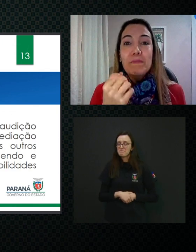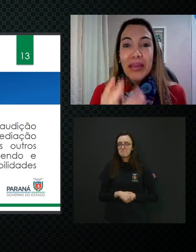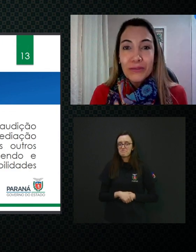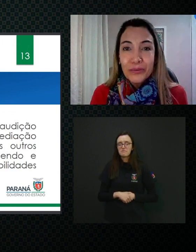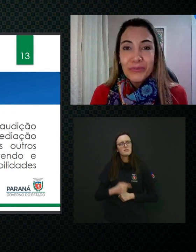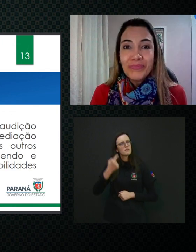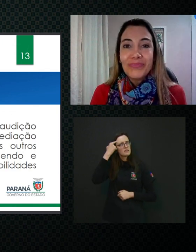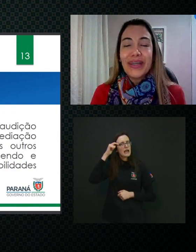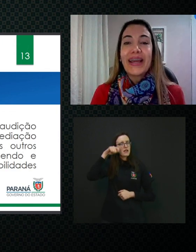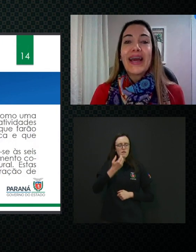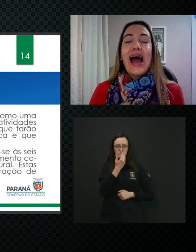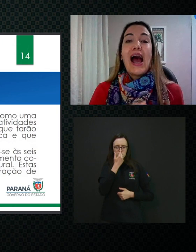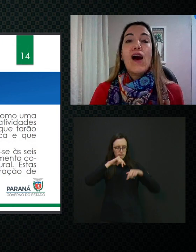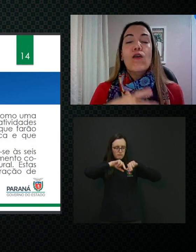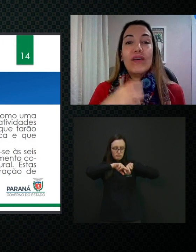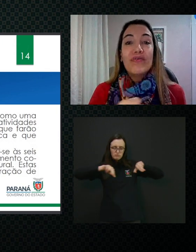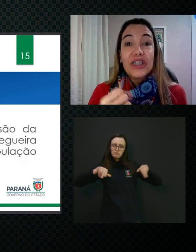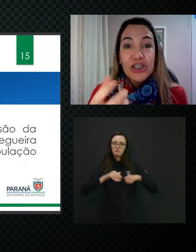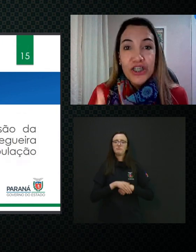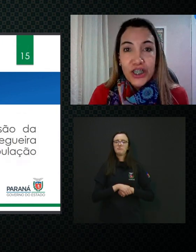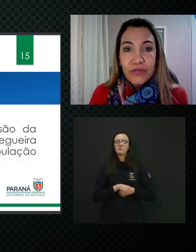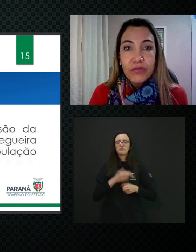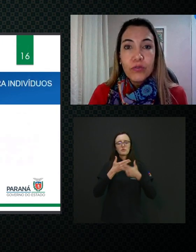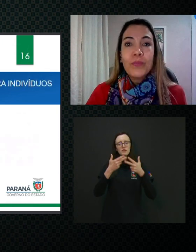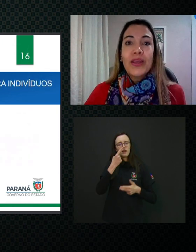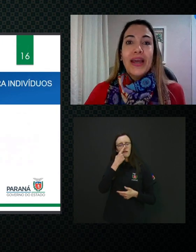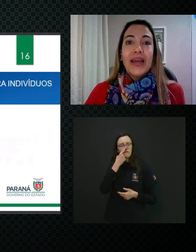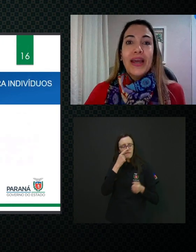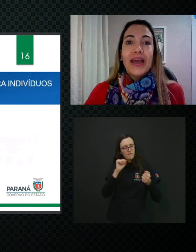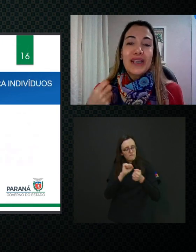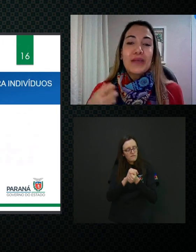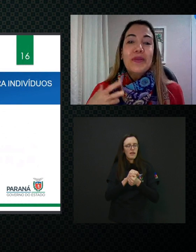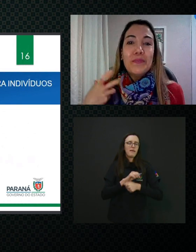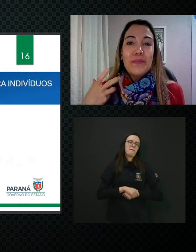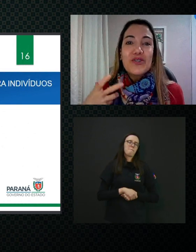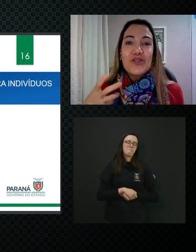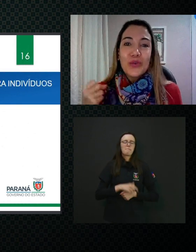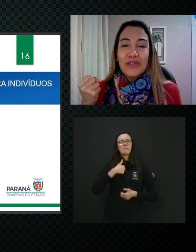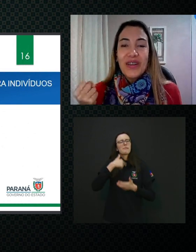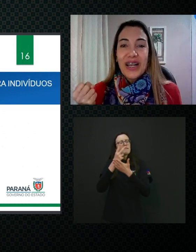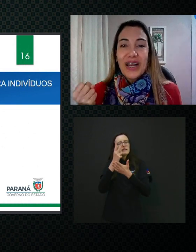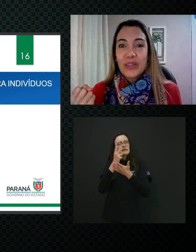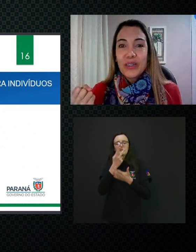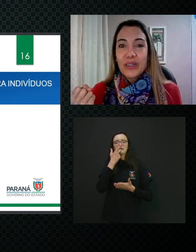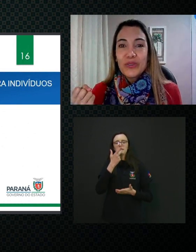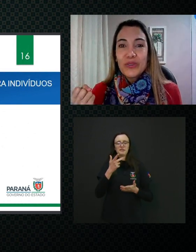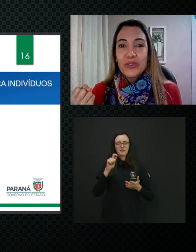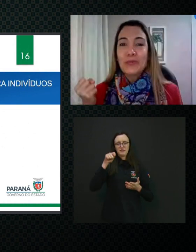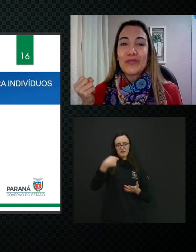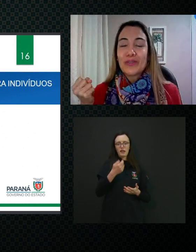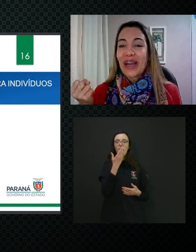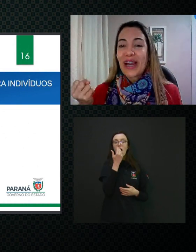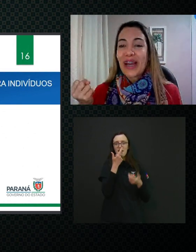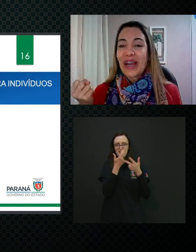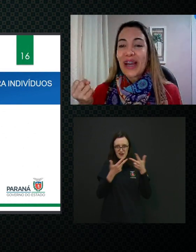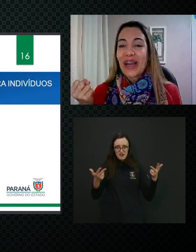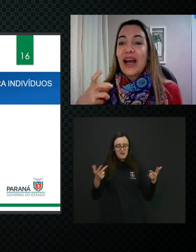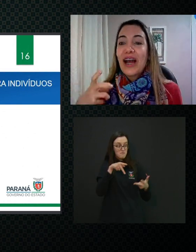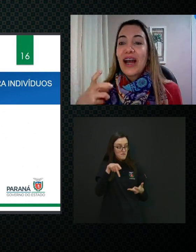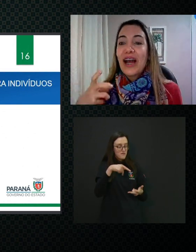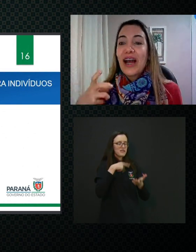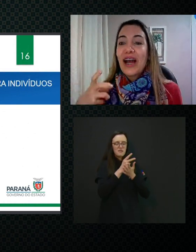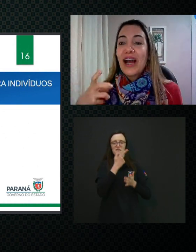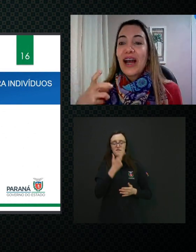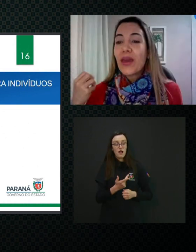alimento, né, a algo afetivo. Eu sempre menciono quando eu vou falar sobre a nutrição, o professor Carlos,